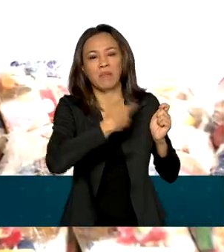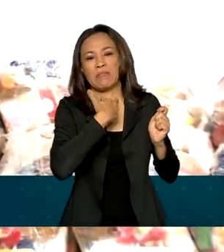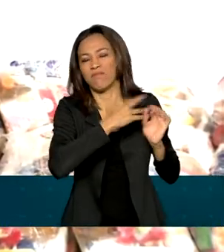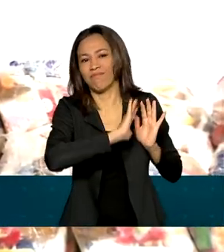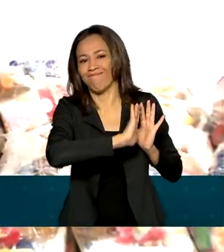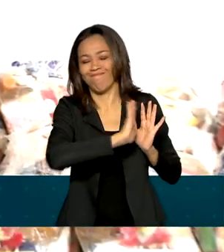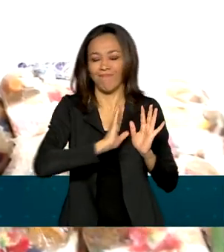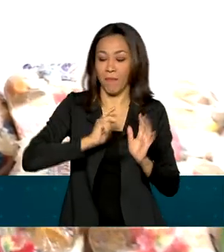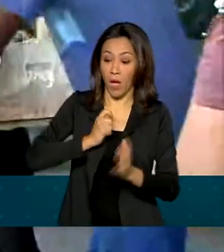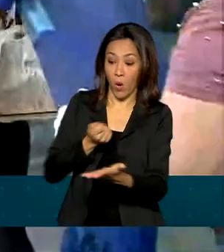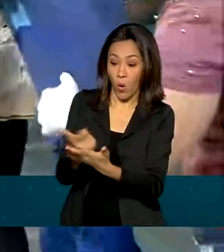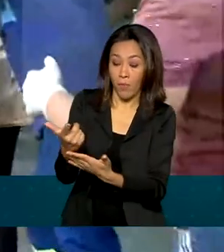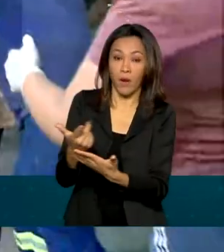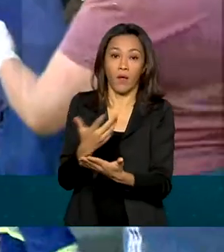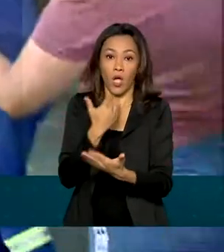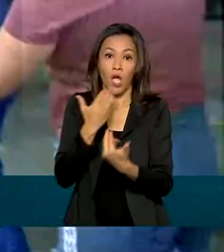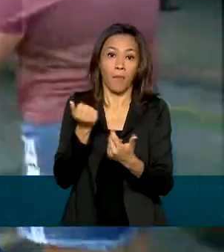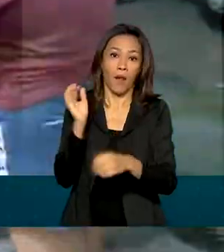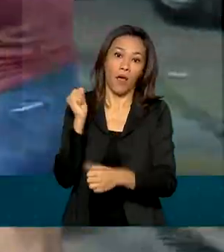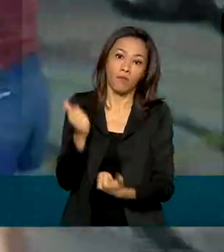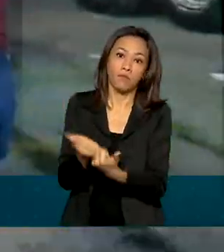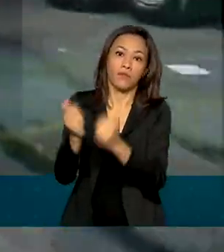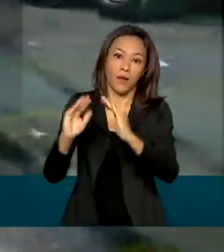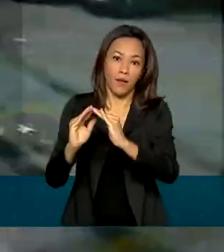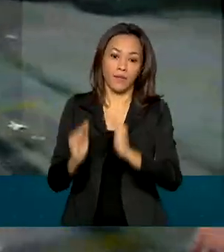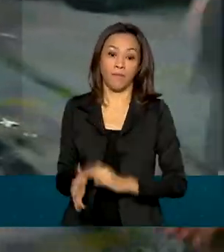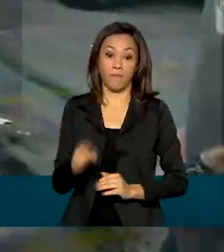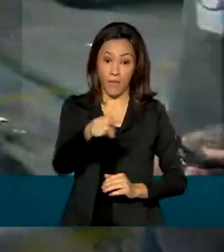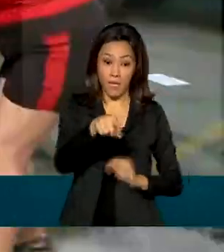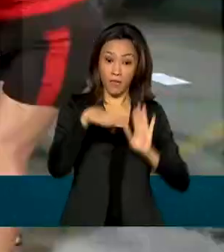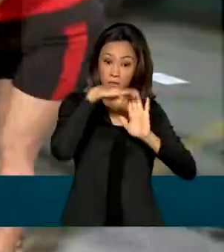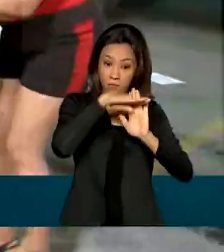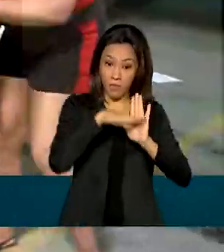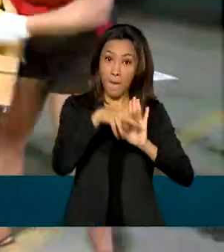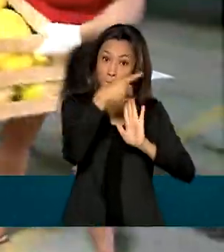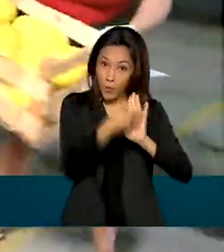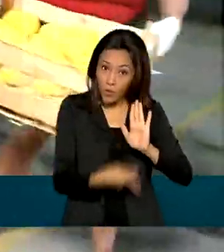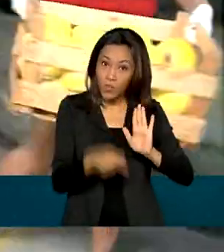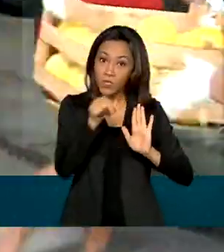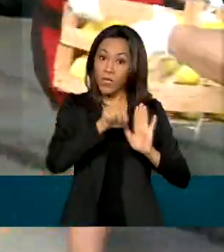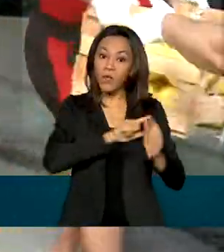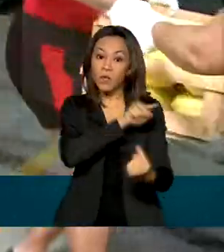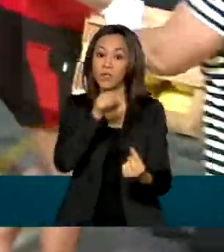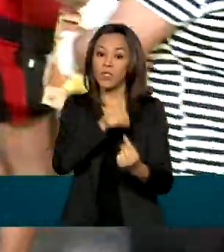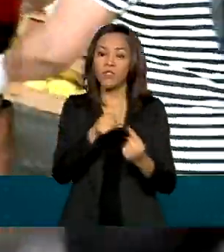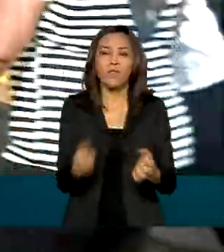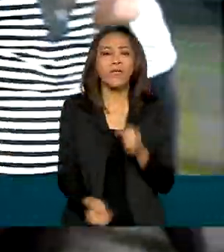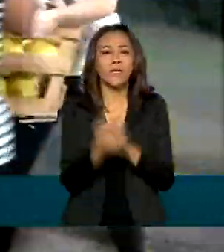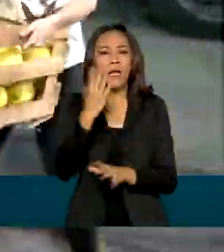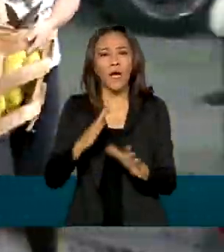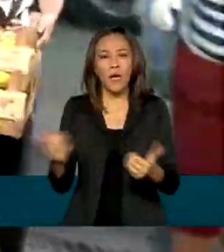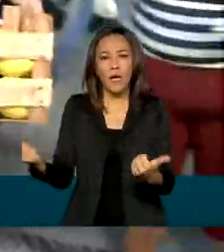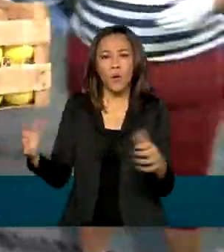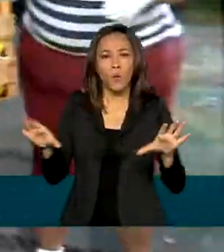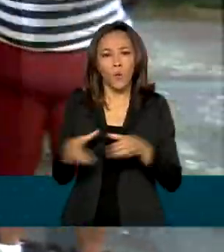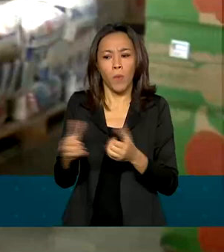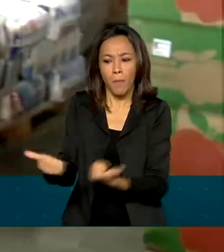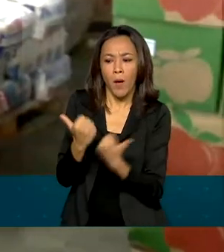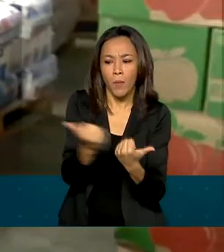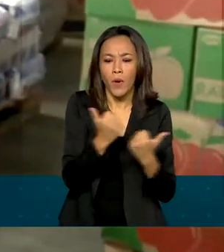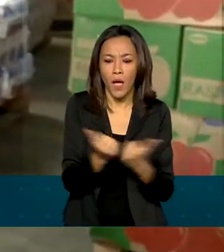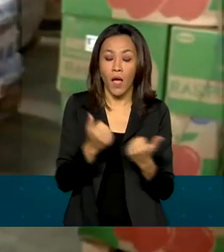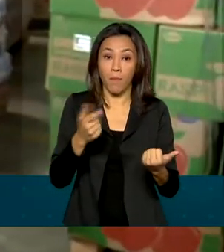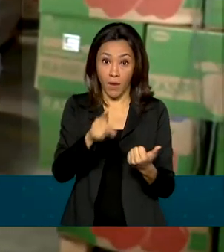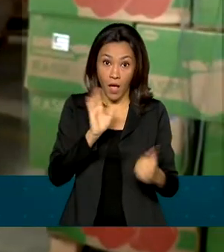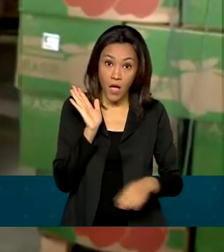manter a casa. O projeto Brasil Fraterno pretende criar uma rede solidária para ajudar a quem tem fome